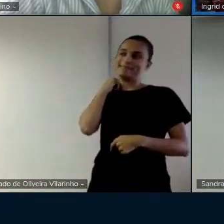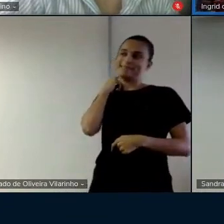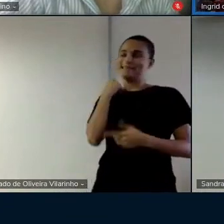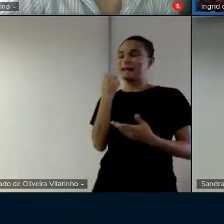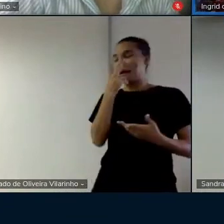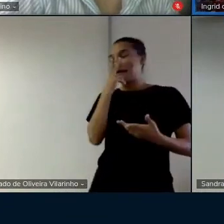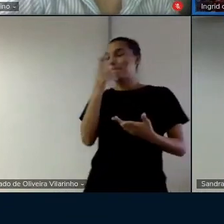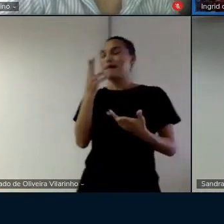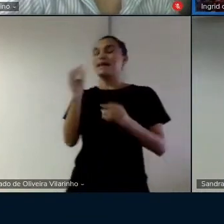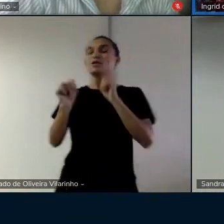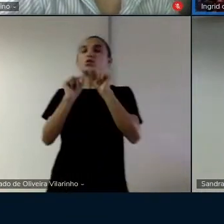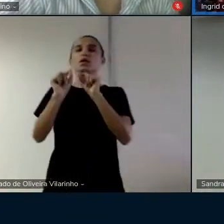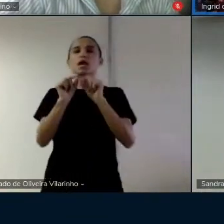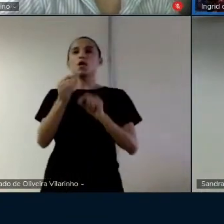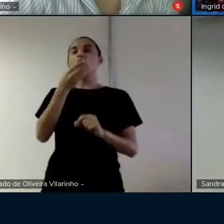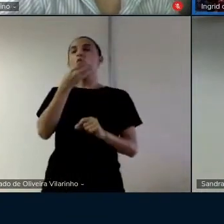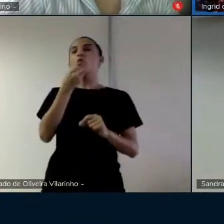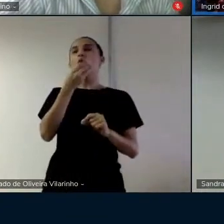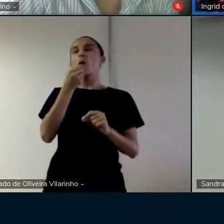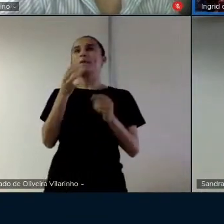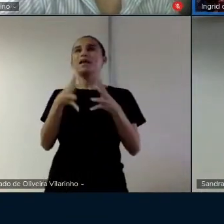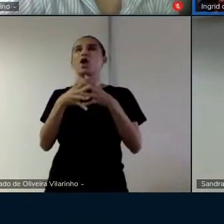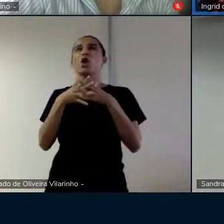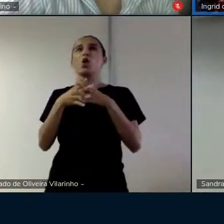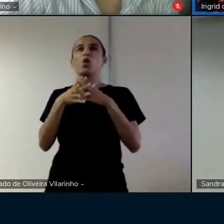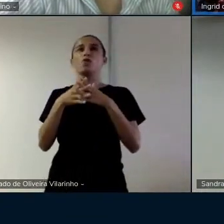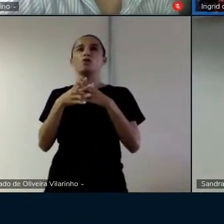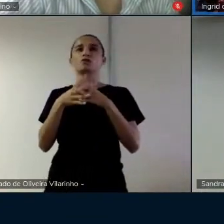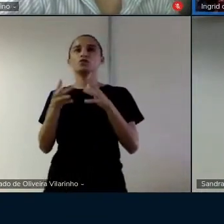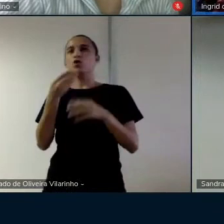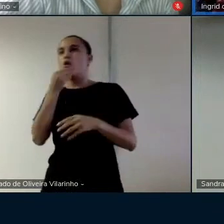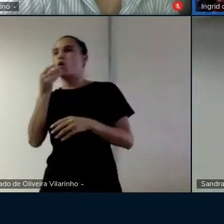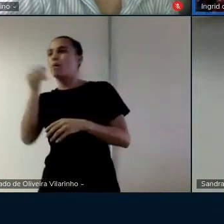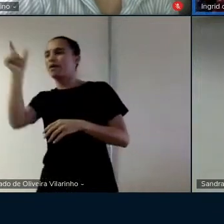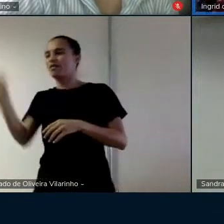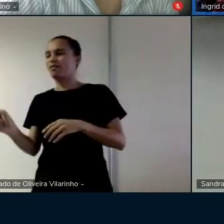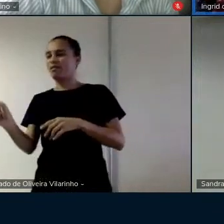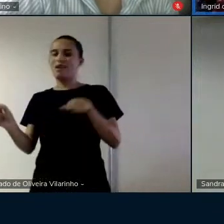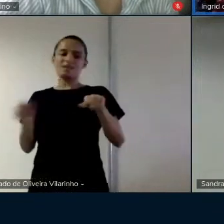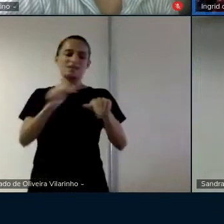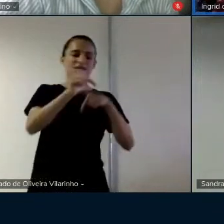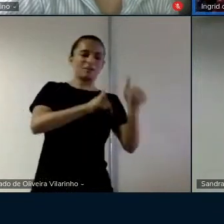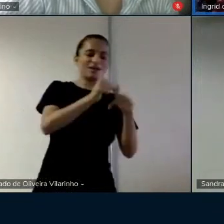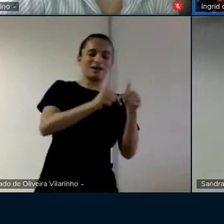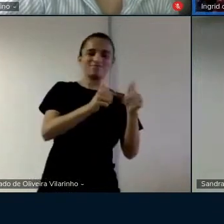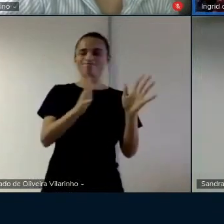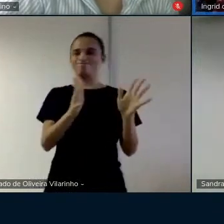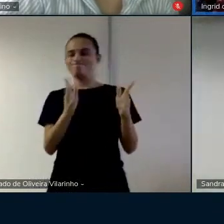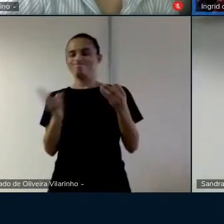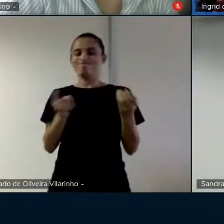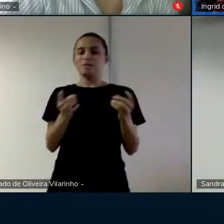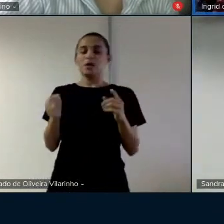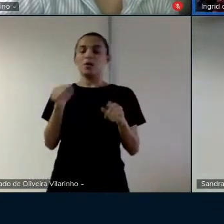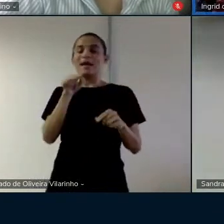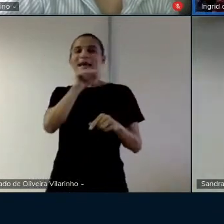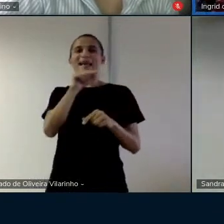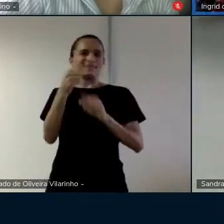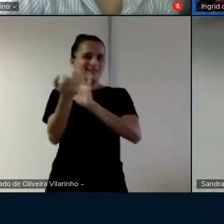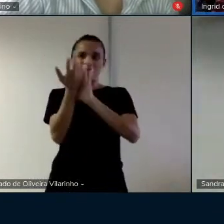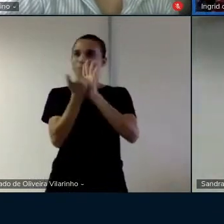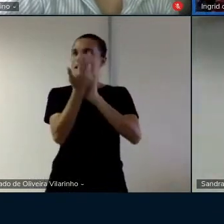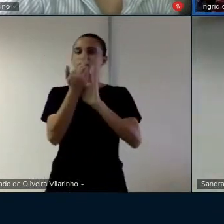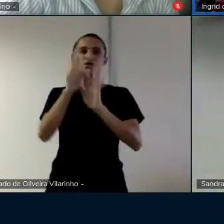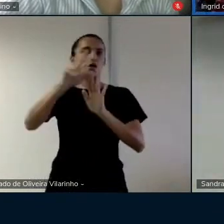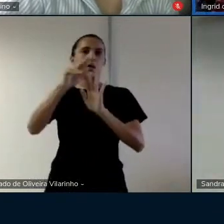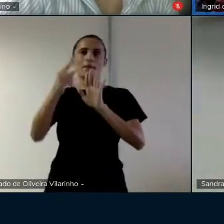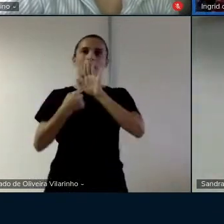fica como se fosse homem confundido com trabalhar porque a gente não tá usando a imagem aqui como